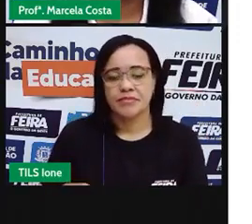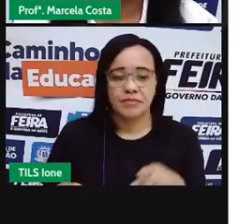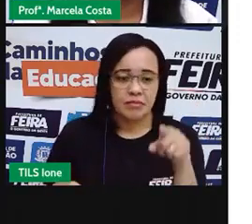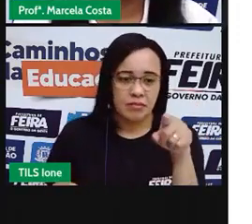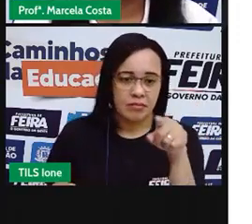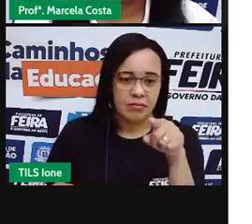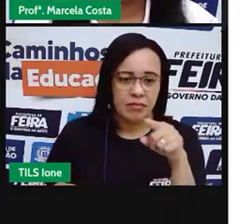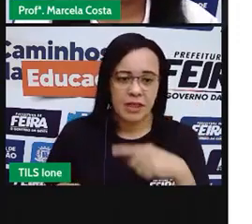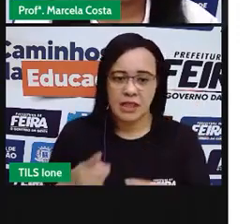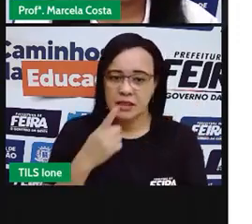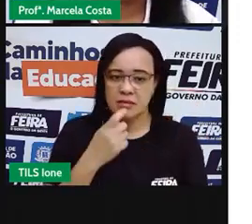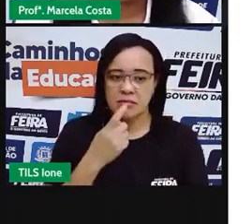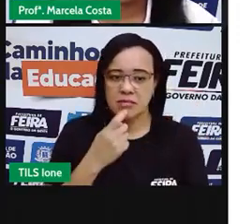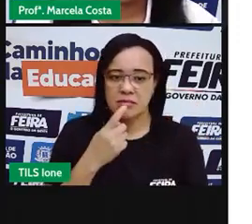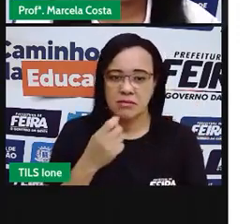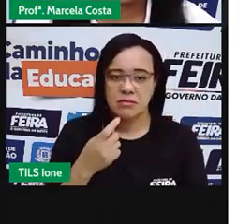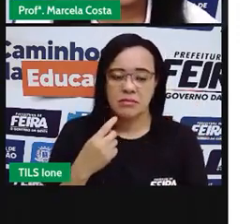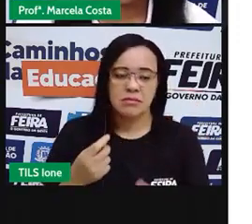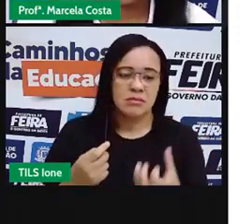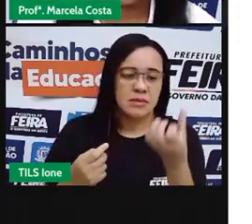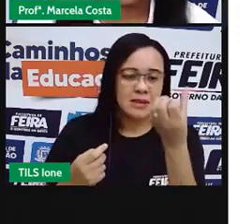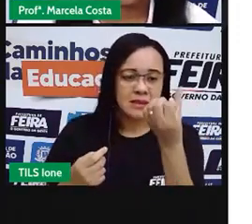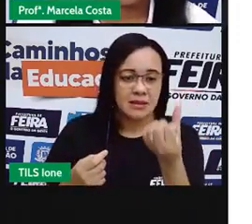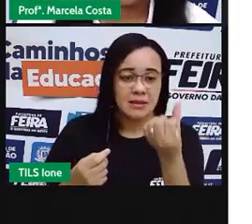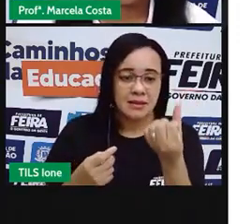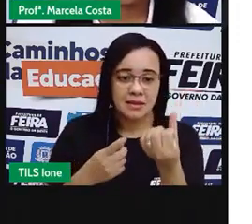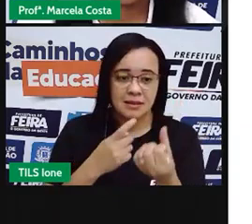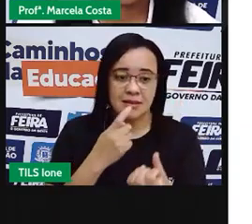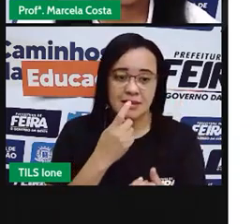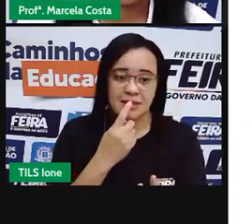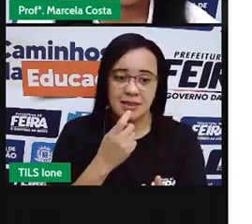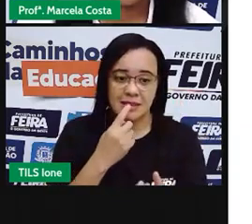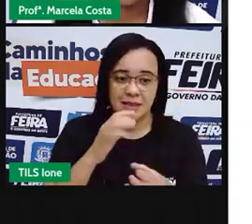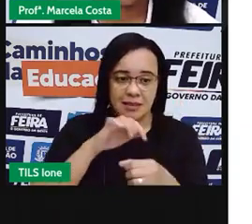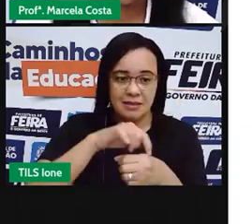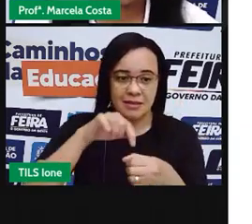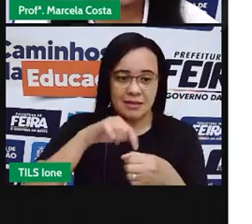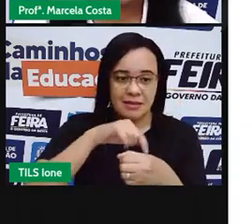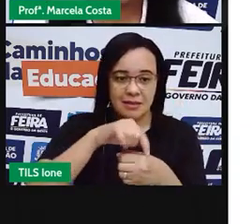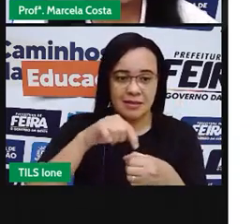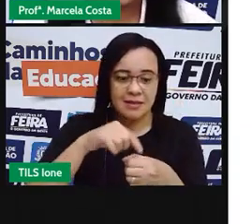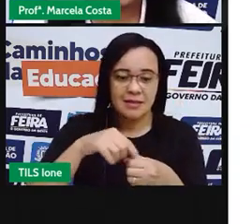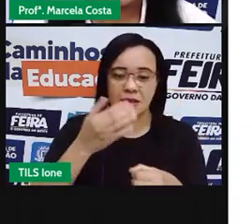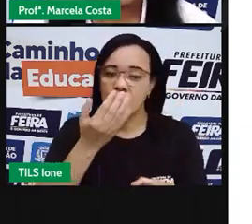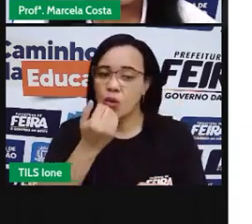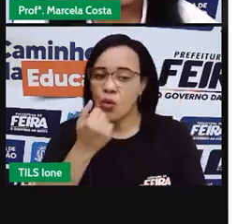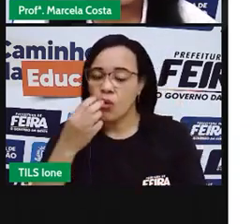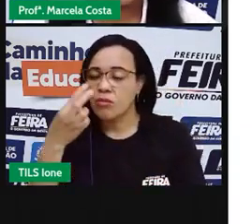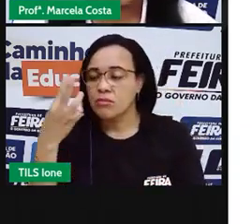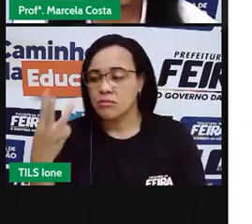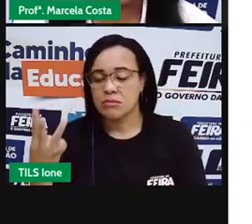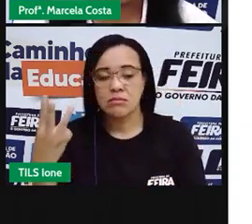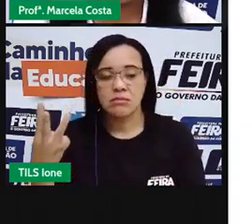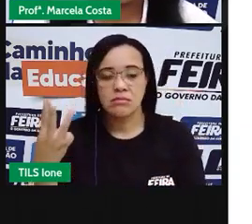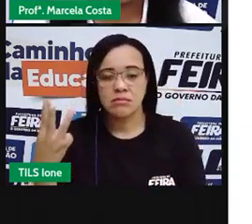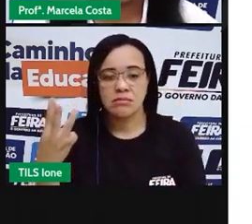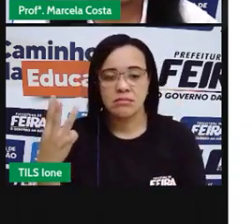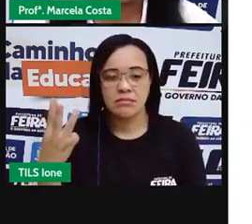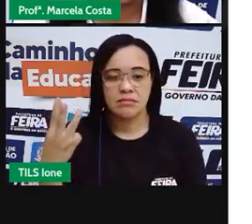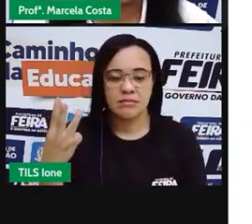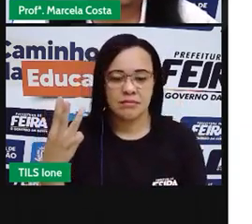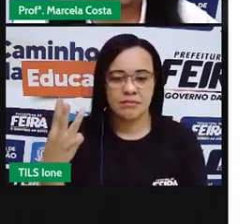veja que eu tenho seis maçãs comi três ó